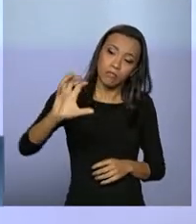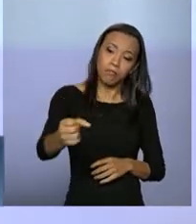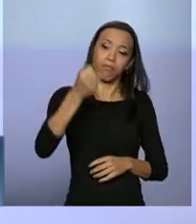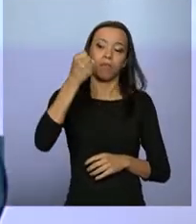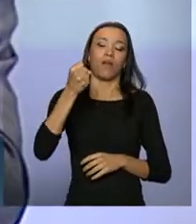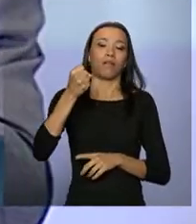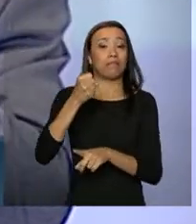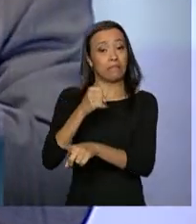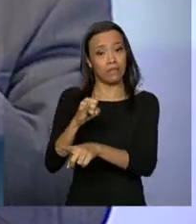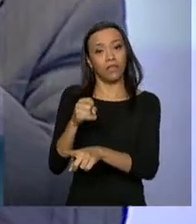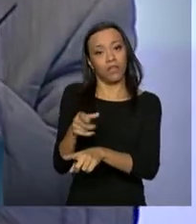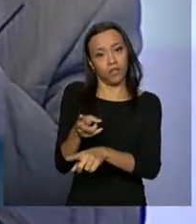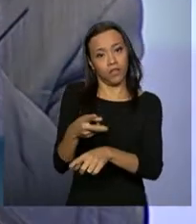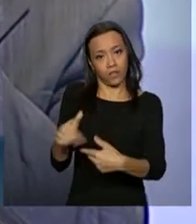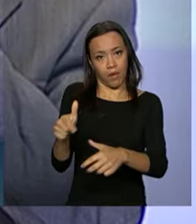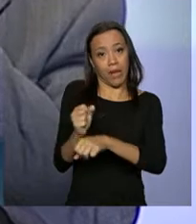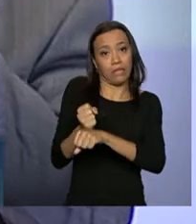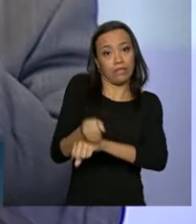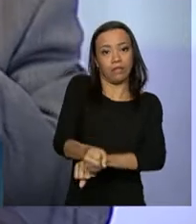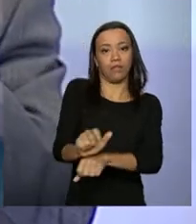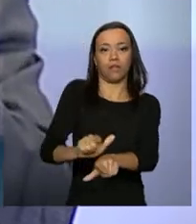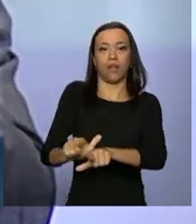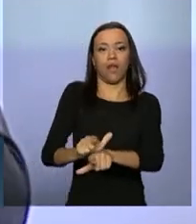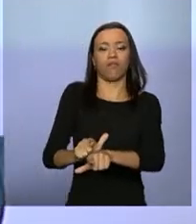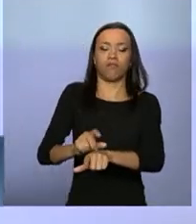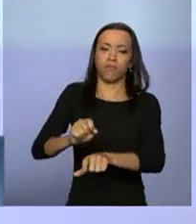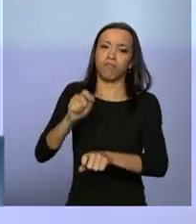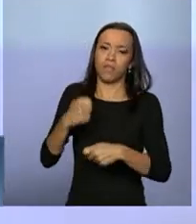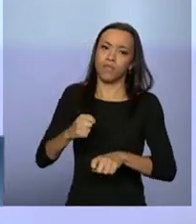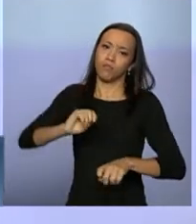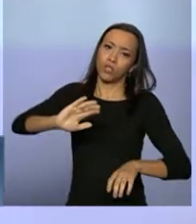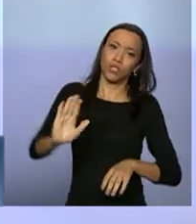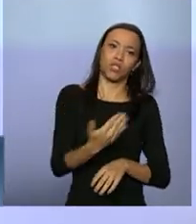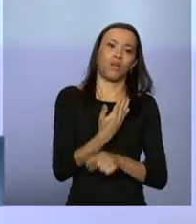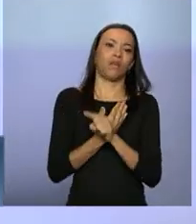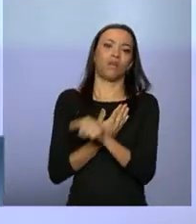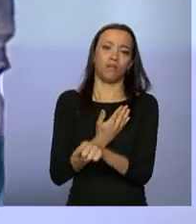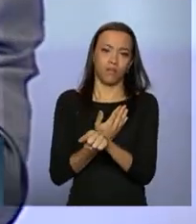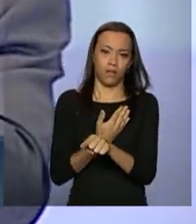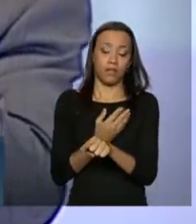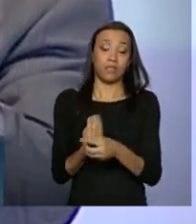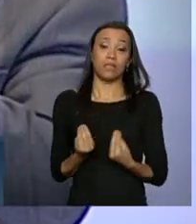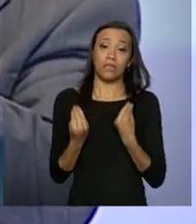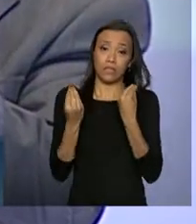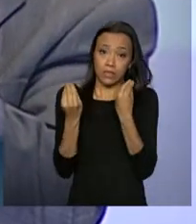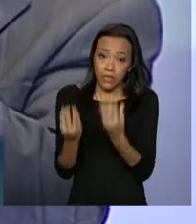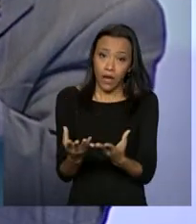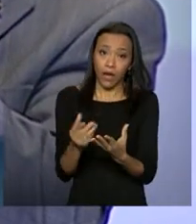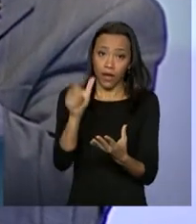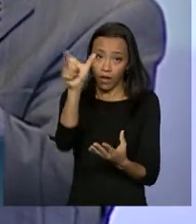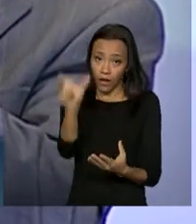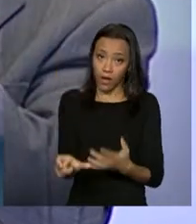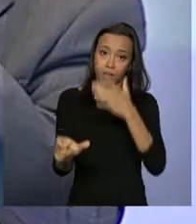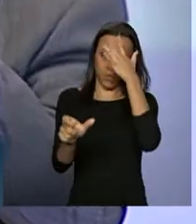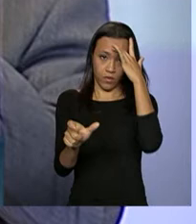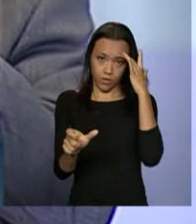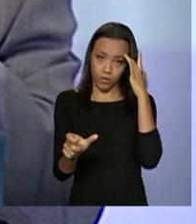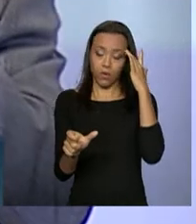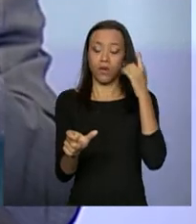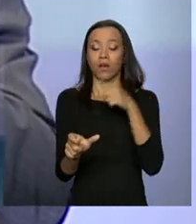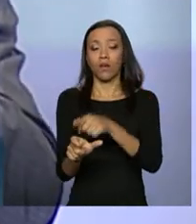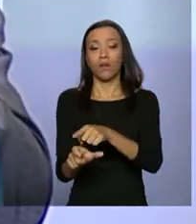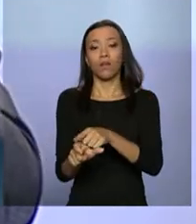já estiver envolvido. Mas seria muito importante que nós dessemos a esse trabalhador uma verdadeira alternativa